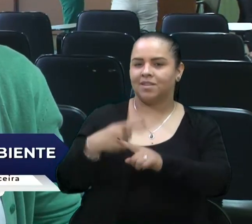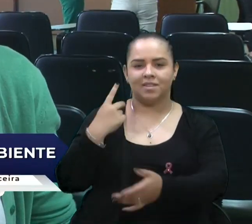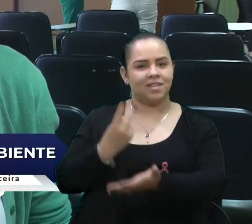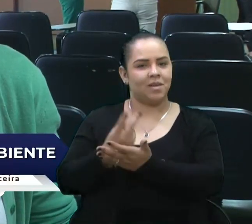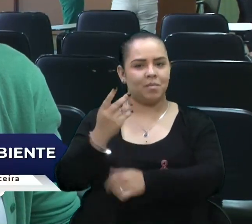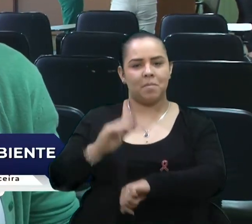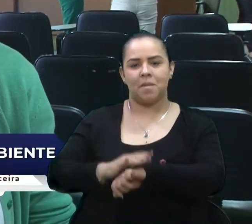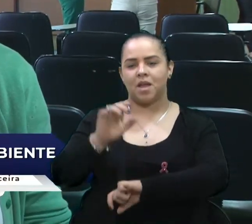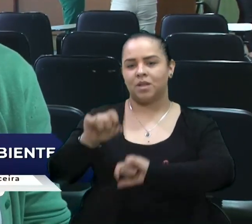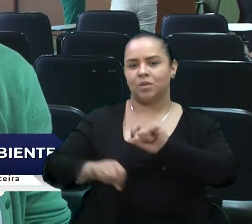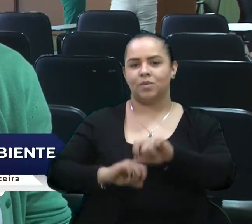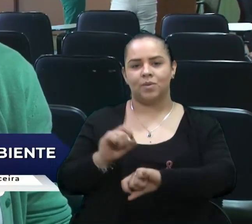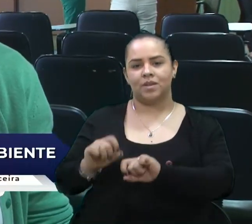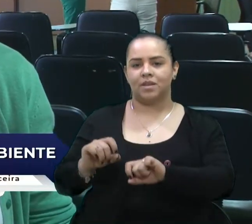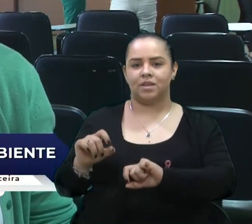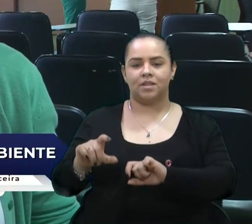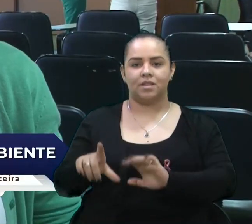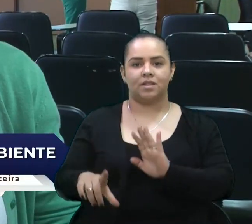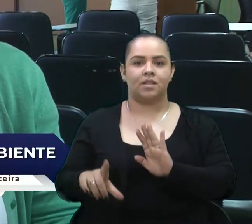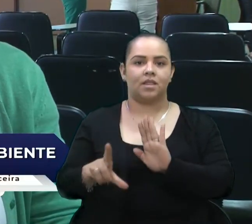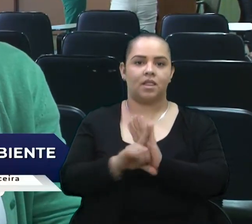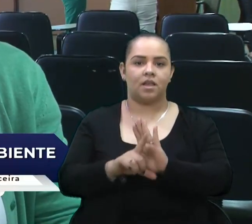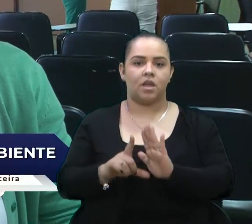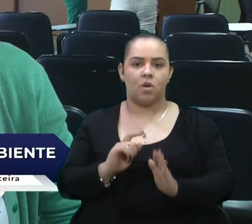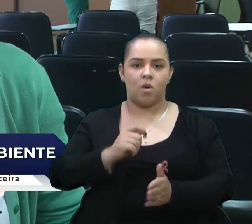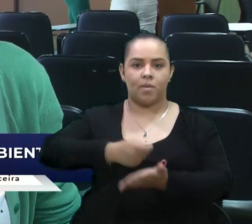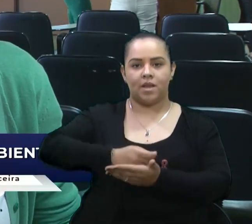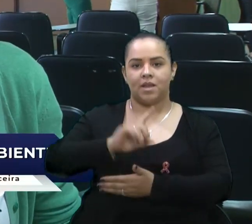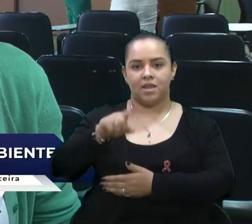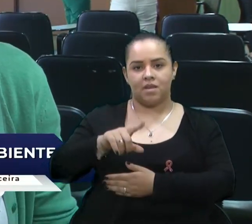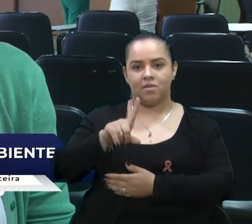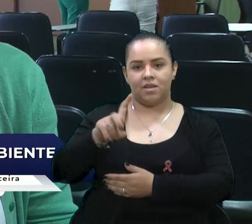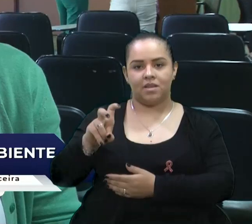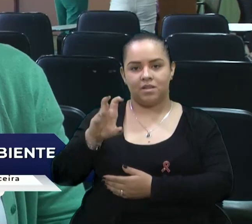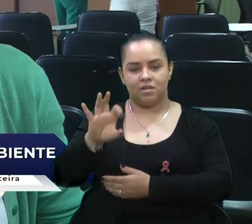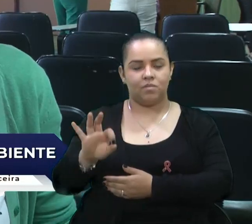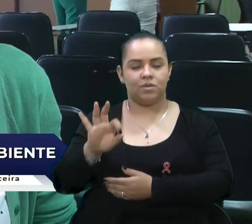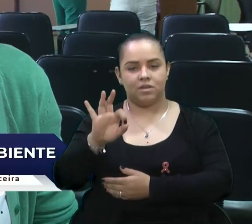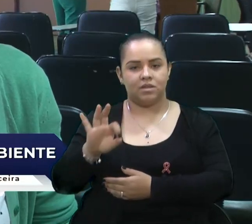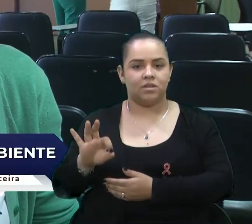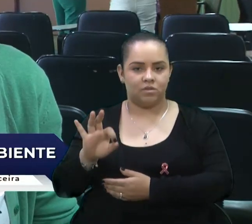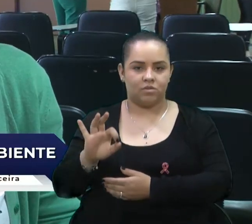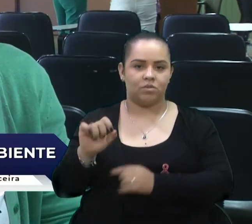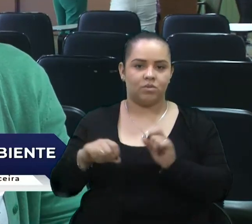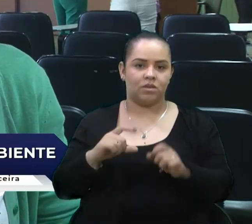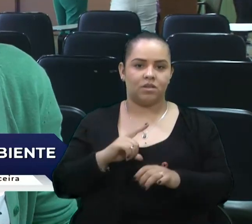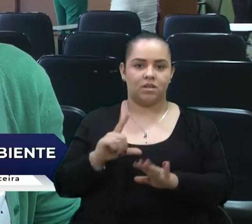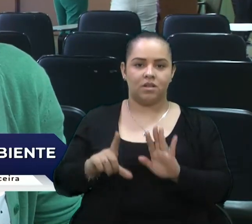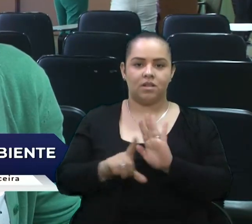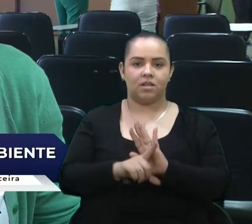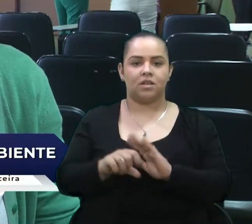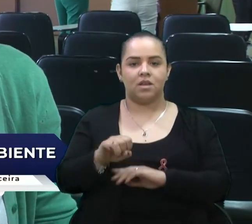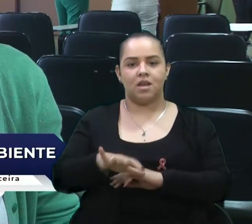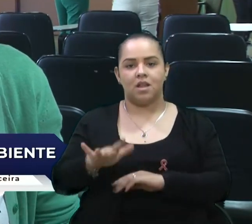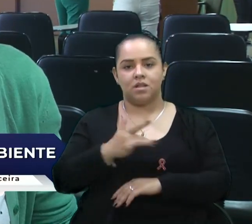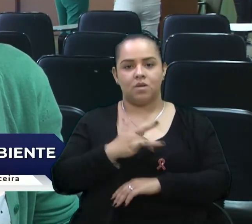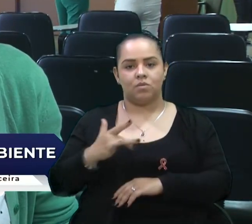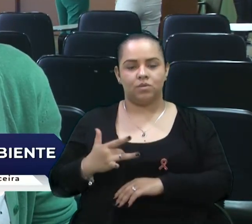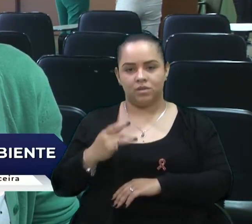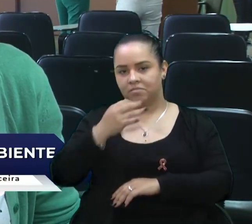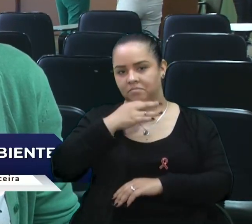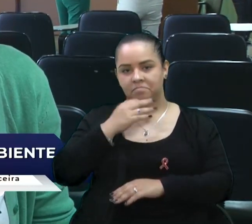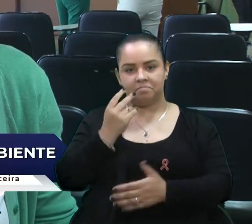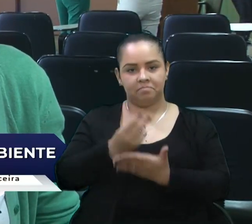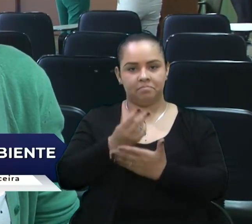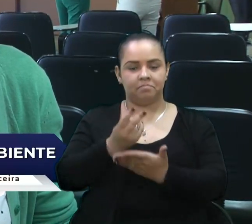mais do que a lei obriga, né? Que é os 15% de acordo com a lei na área da saúde e Caxias do Sul